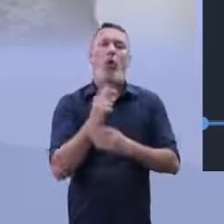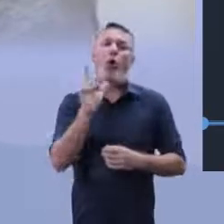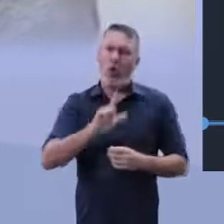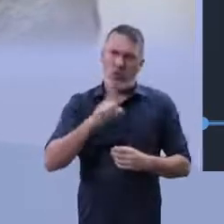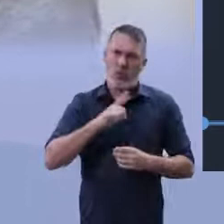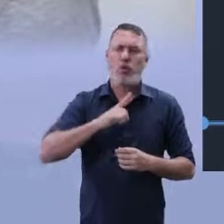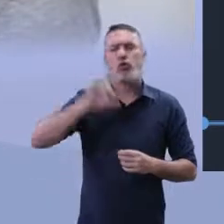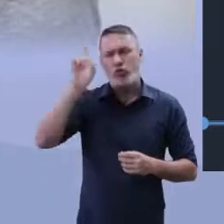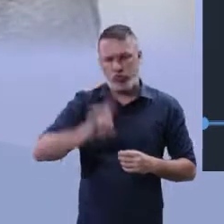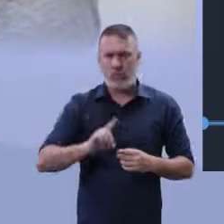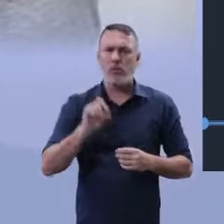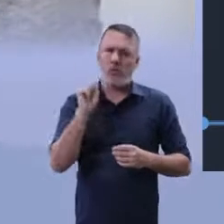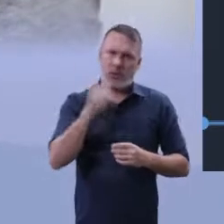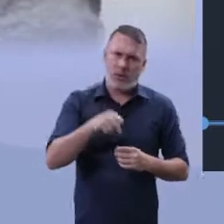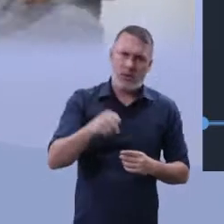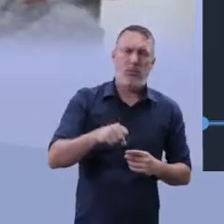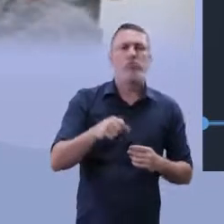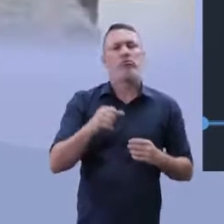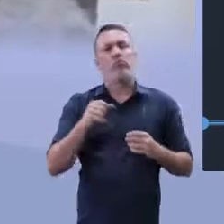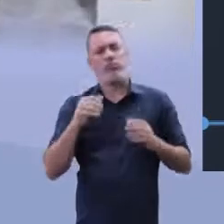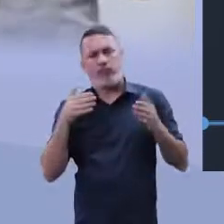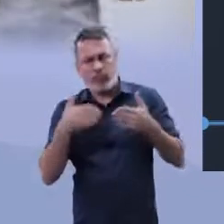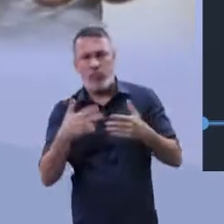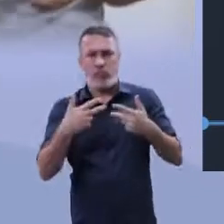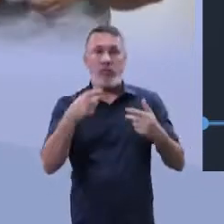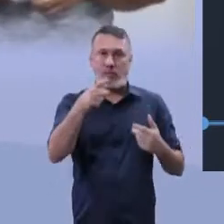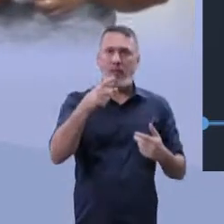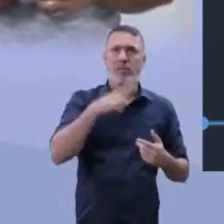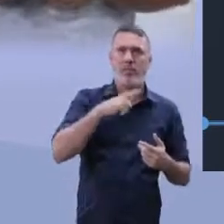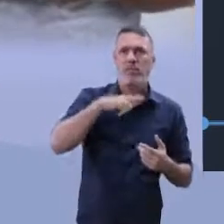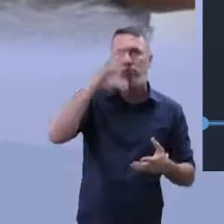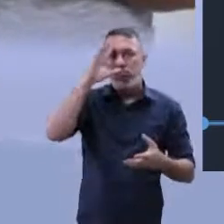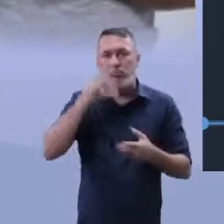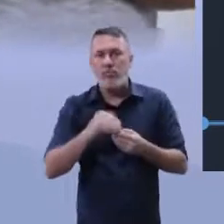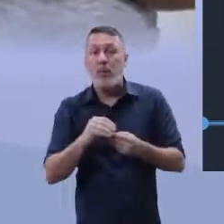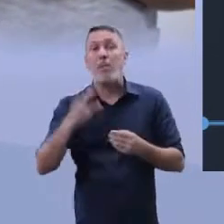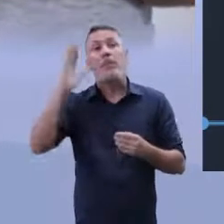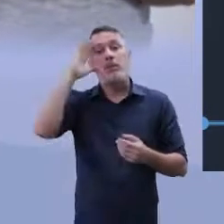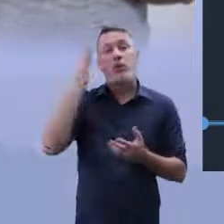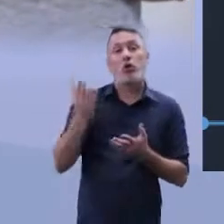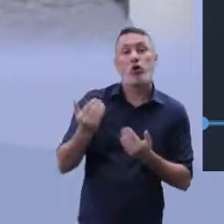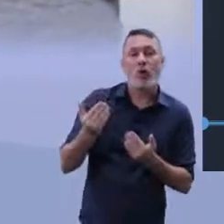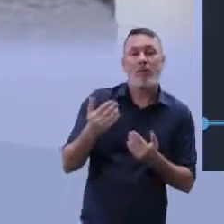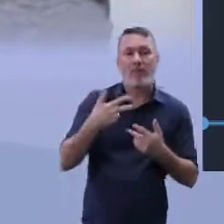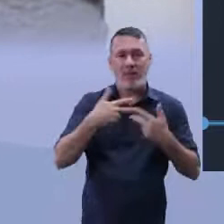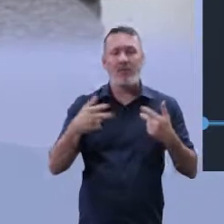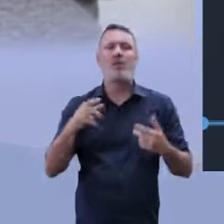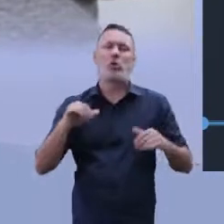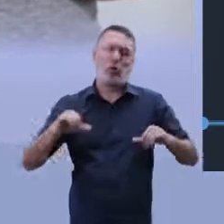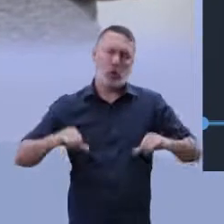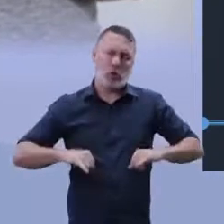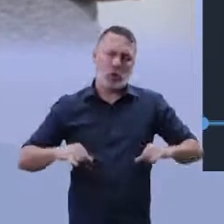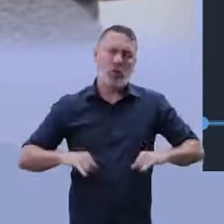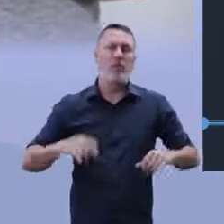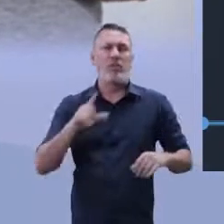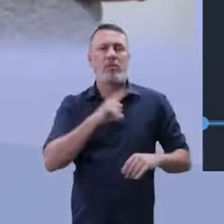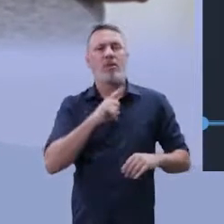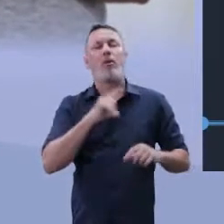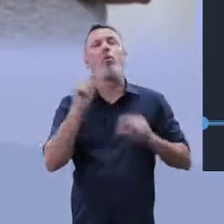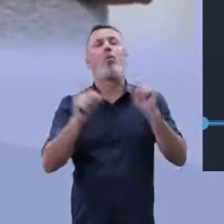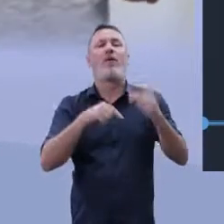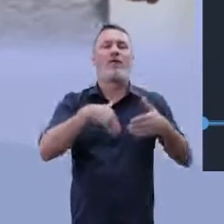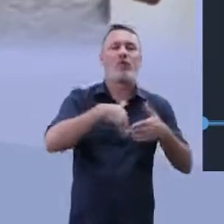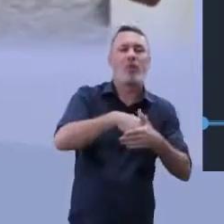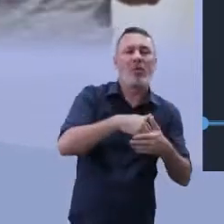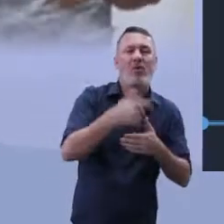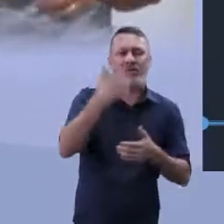Obviamente, querido, nós temos algumas coisas voltadas, se você quiser tratar. Às vezes, principalmente os adolescentes, eles sofrem muito na